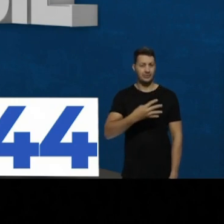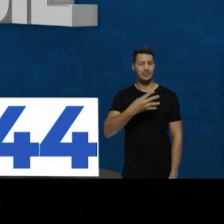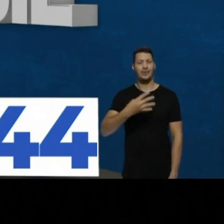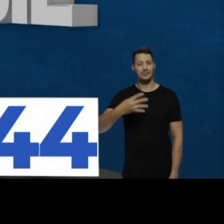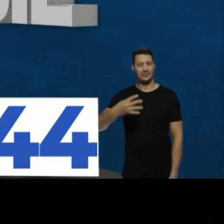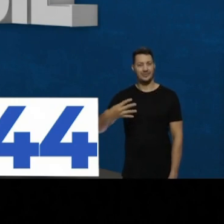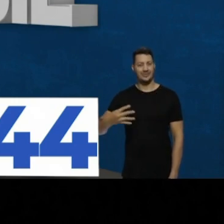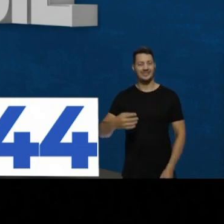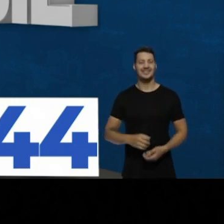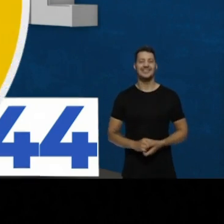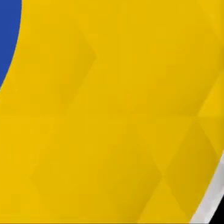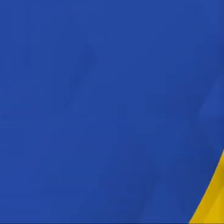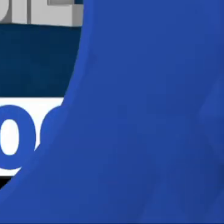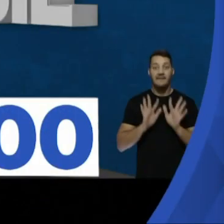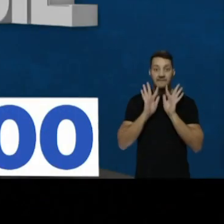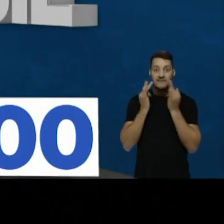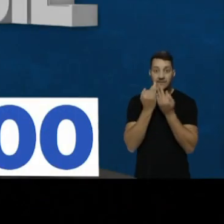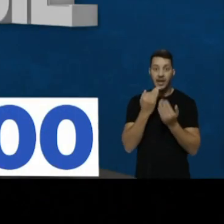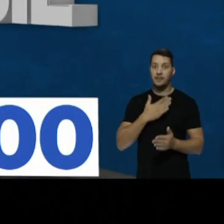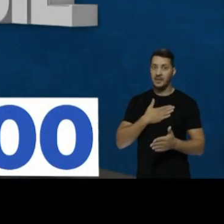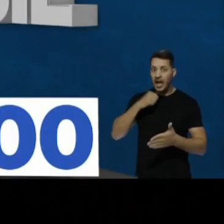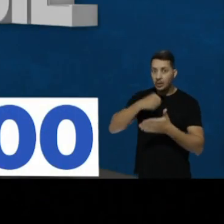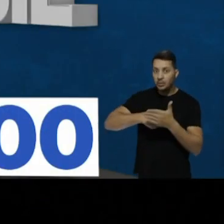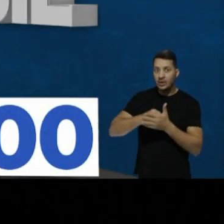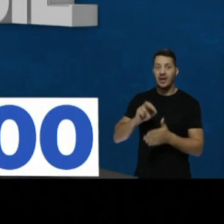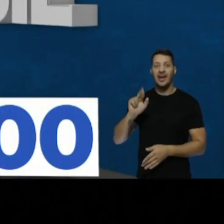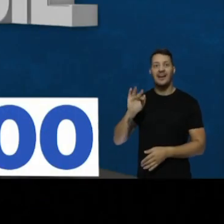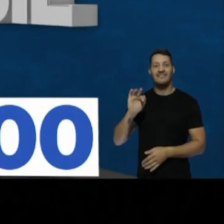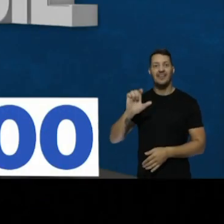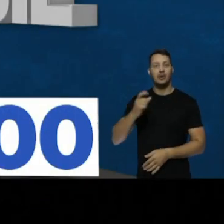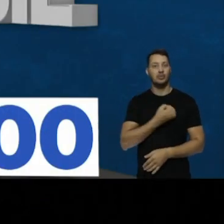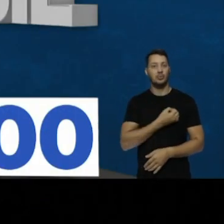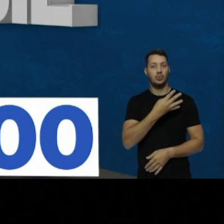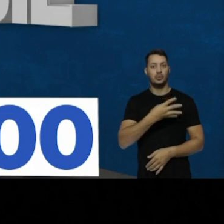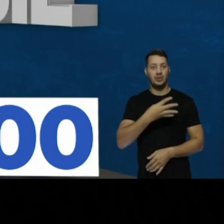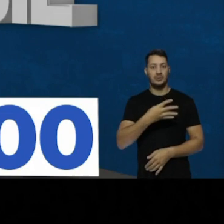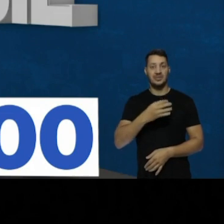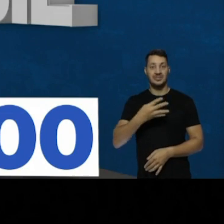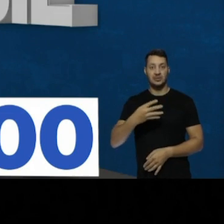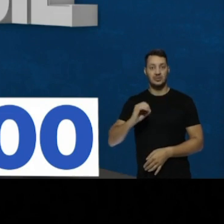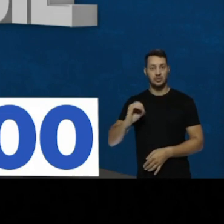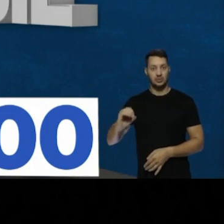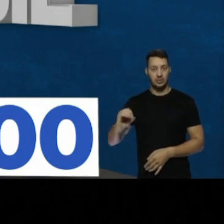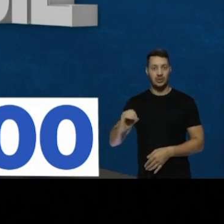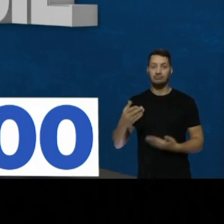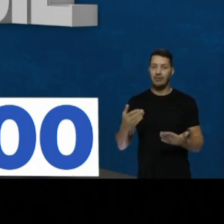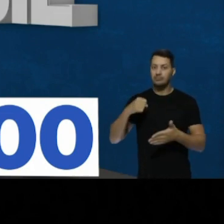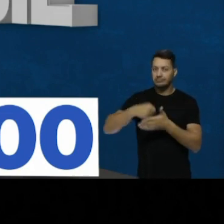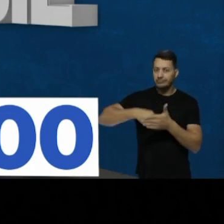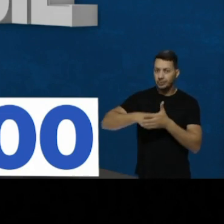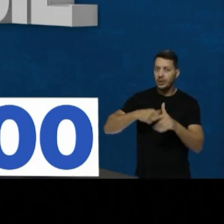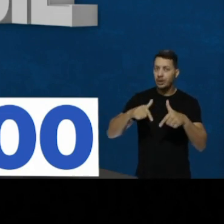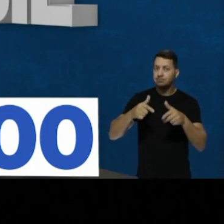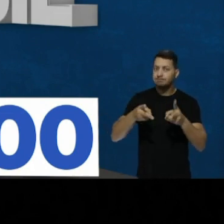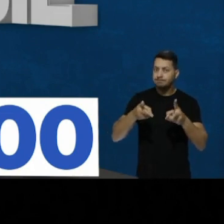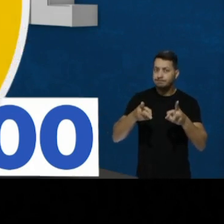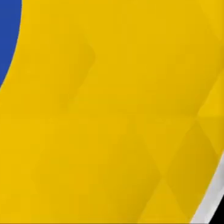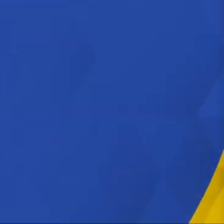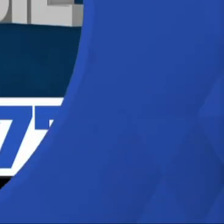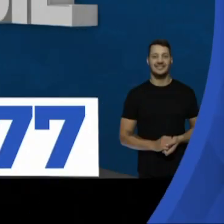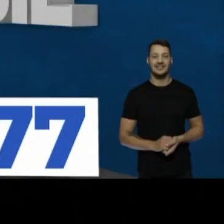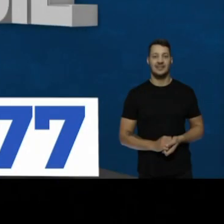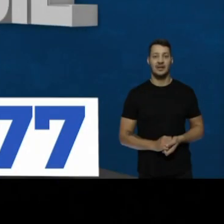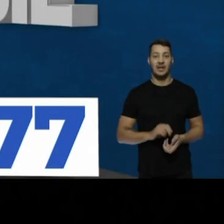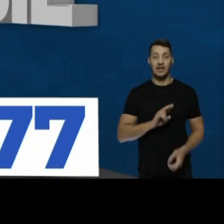44444. A família é minha bandeira. Rafael Nobre, 4400. O trabalho vai continuar.